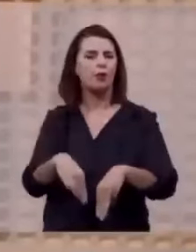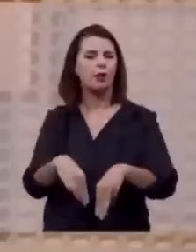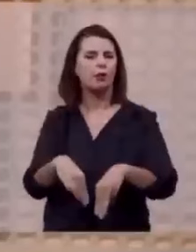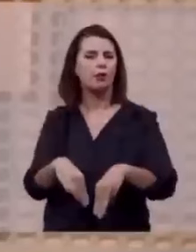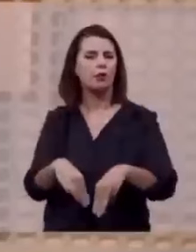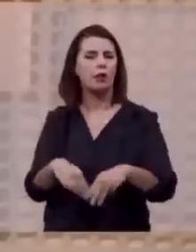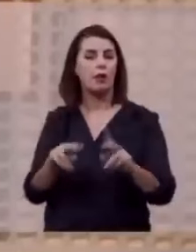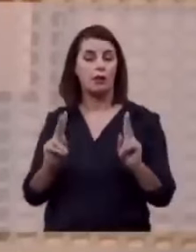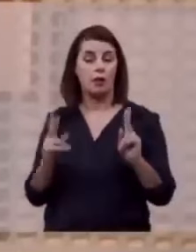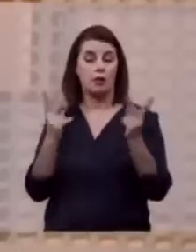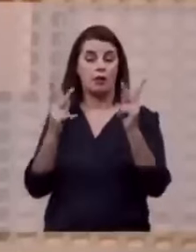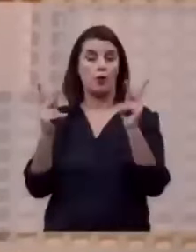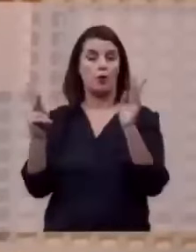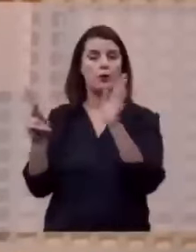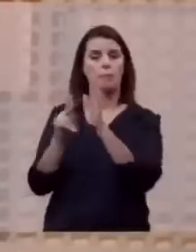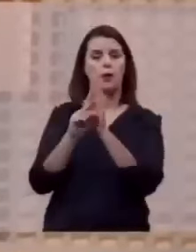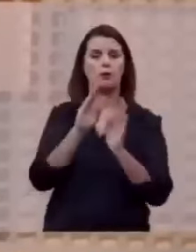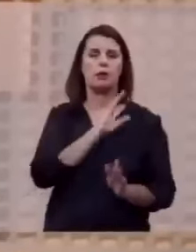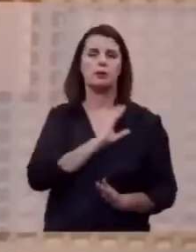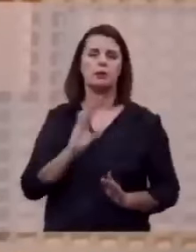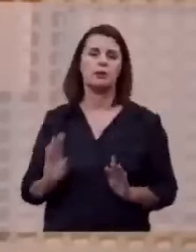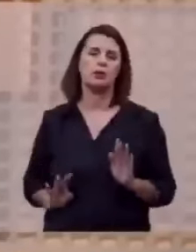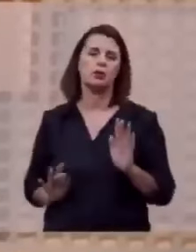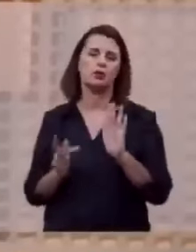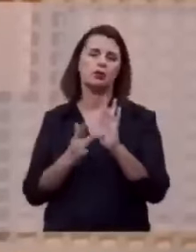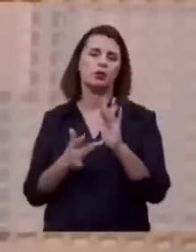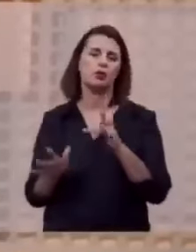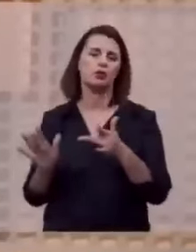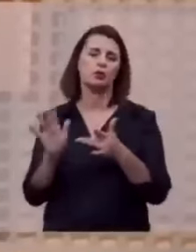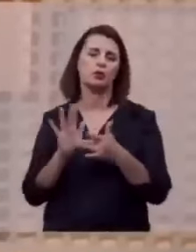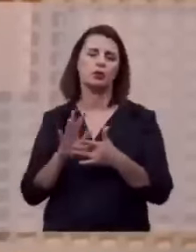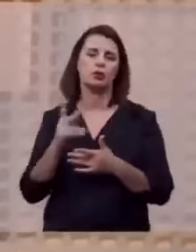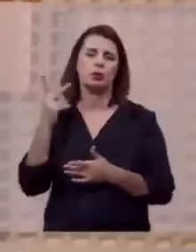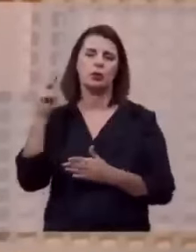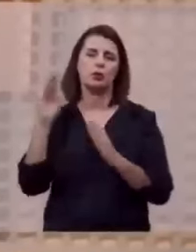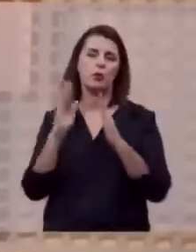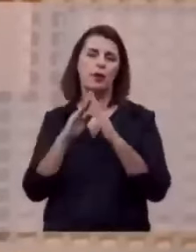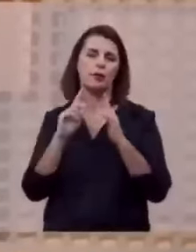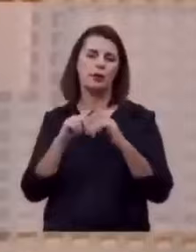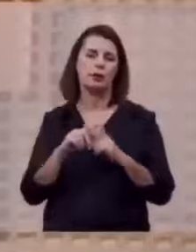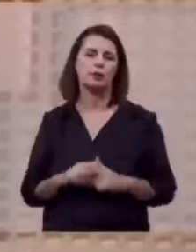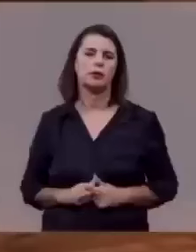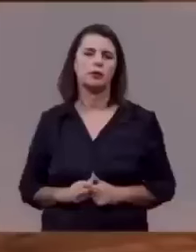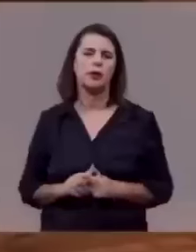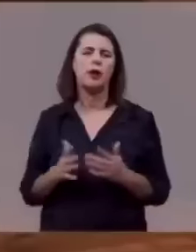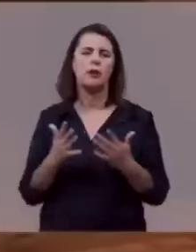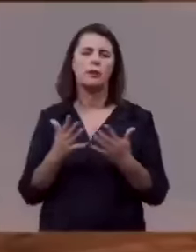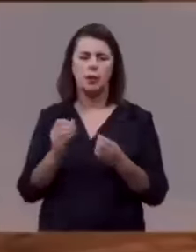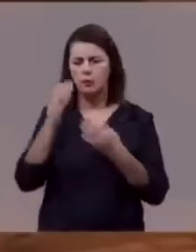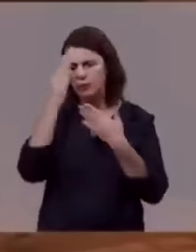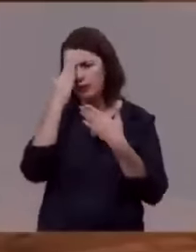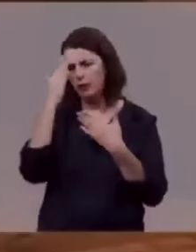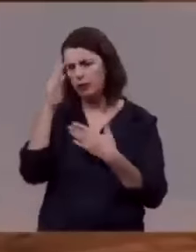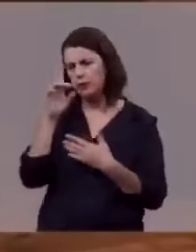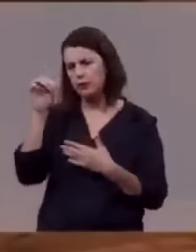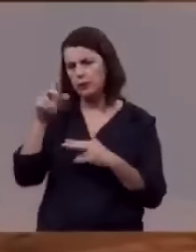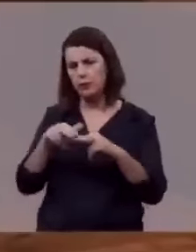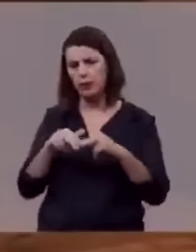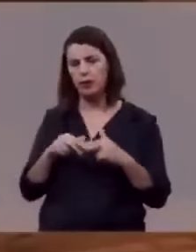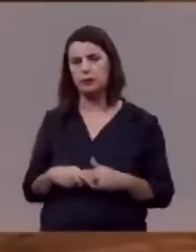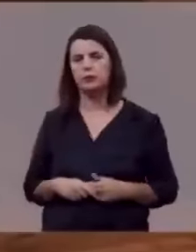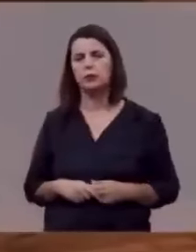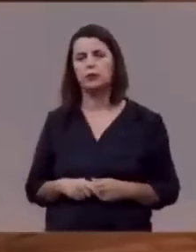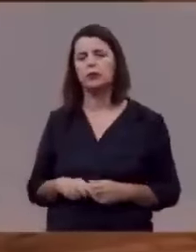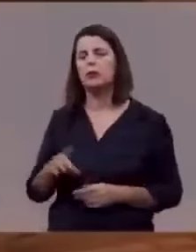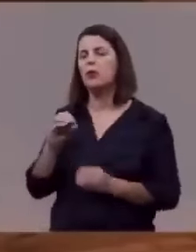e a vitória é de Cristo e da sua igreja, vamos agradecer a Deus por isso,